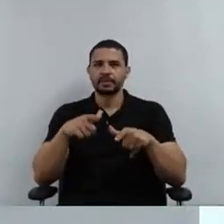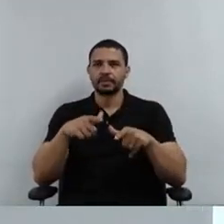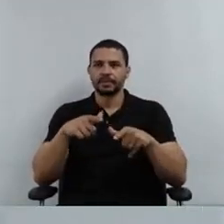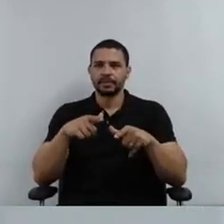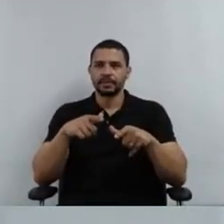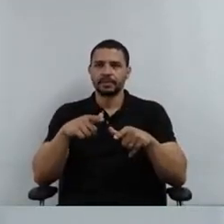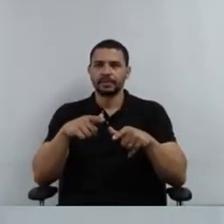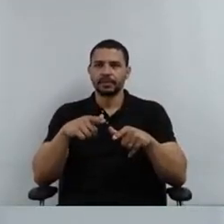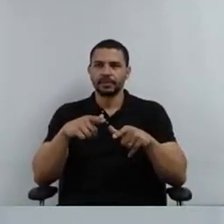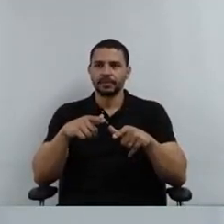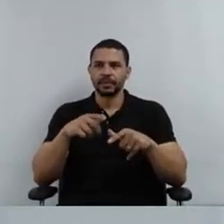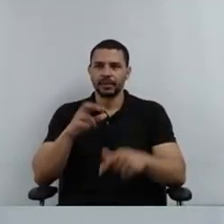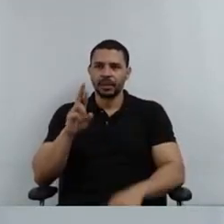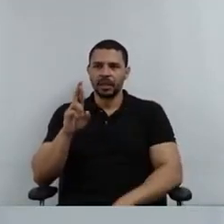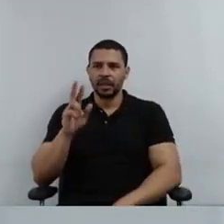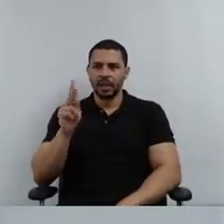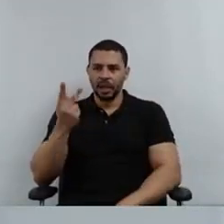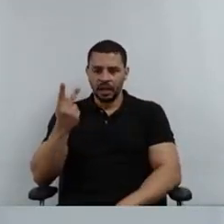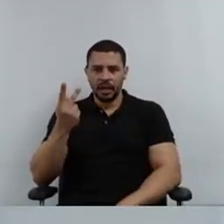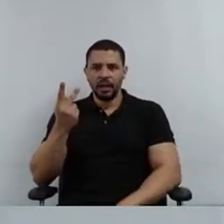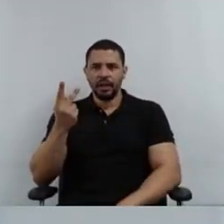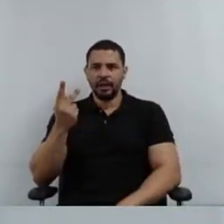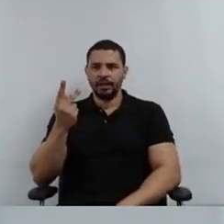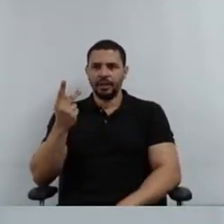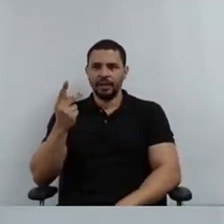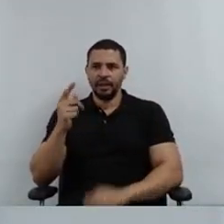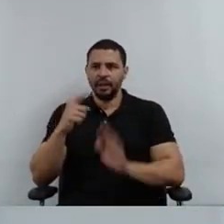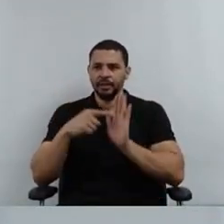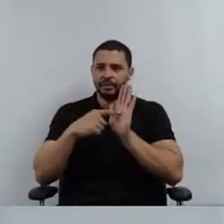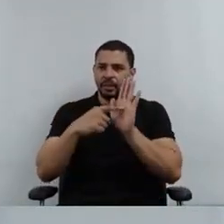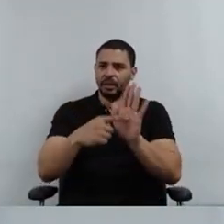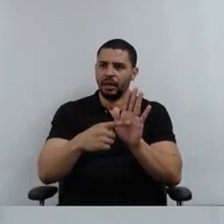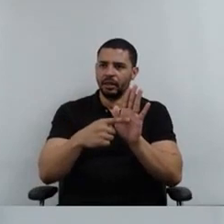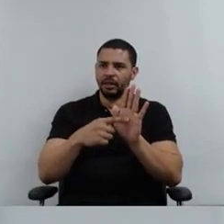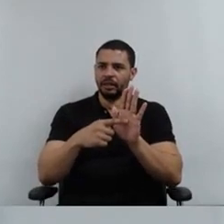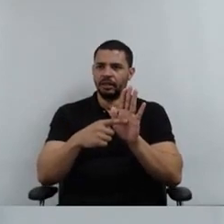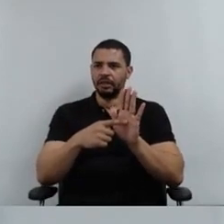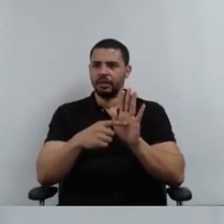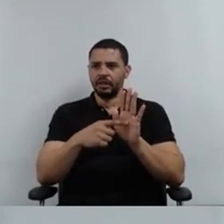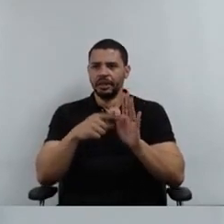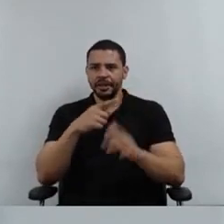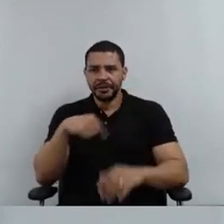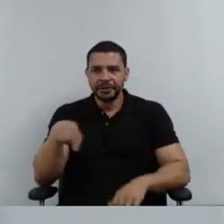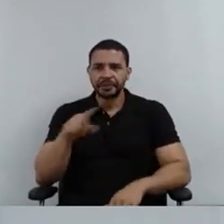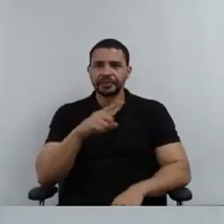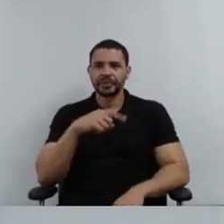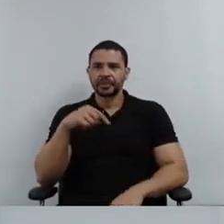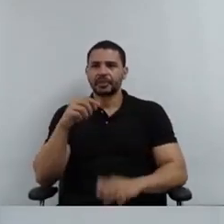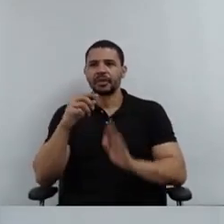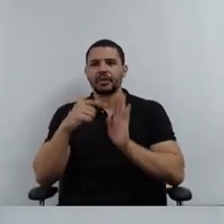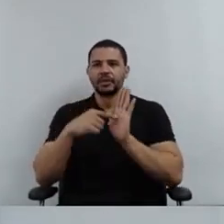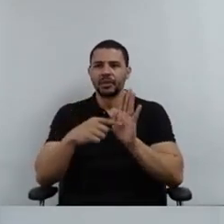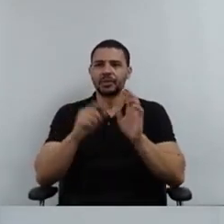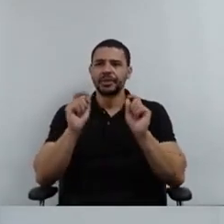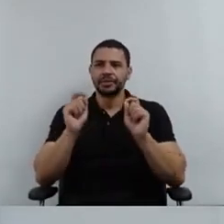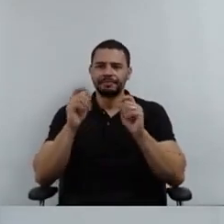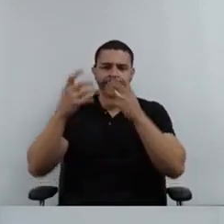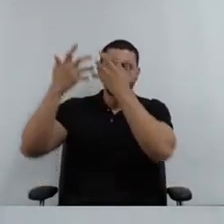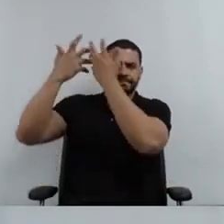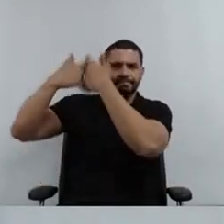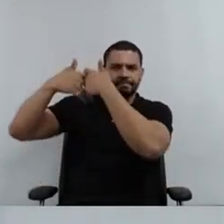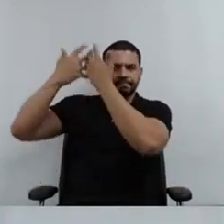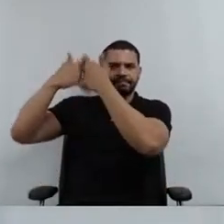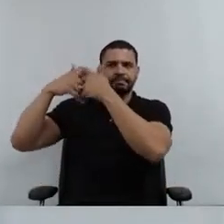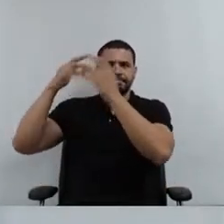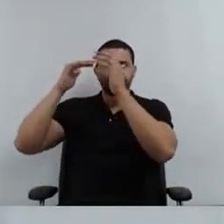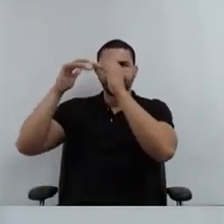recursos humanos da instituição, se manifesta hoje a este colegiado, trazendo apontamentos e reflexões que